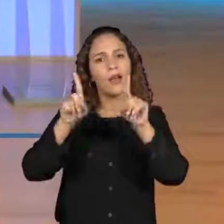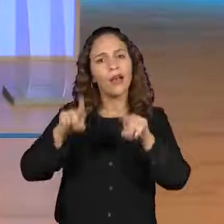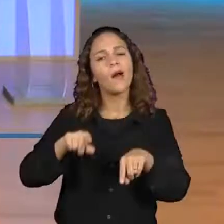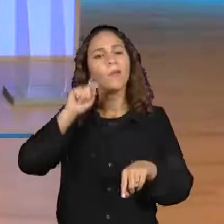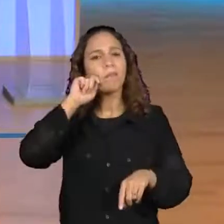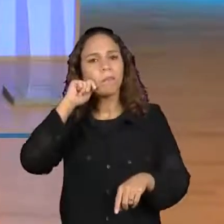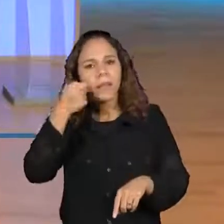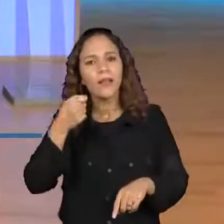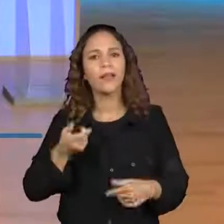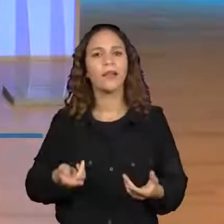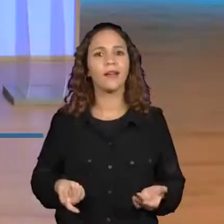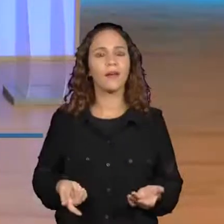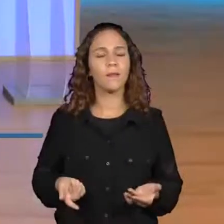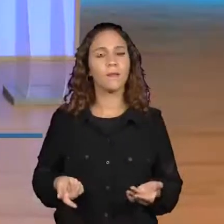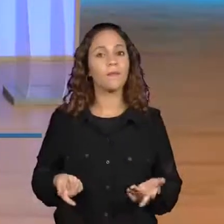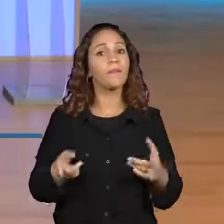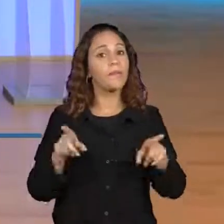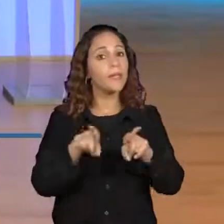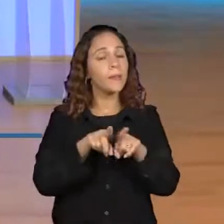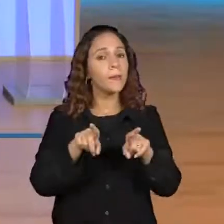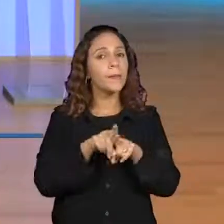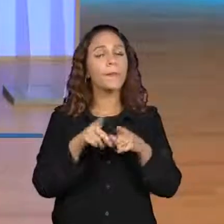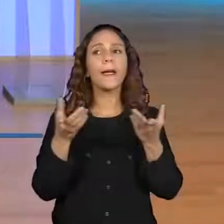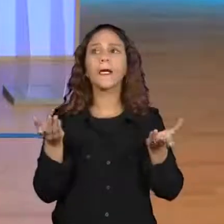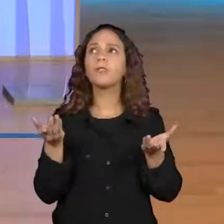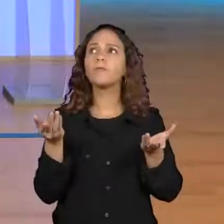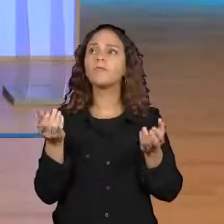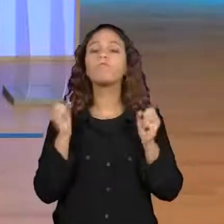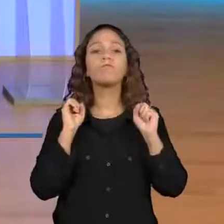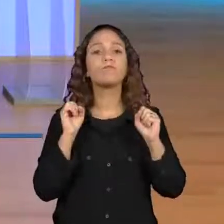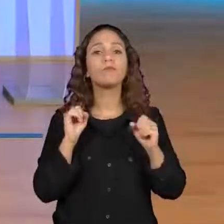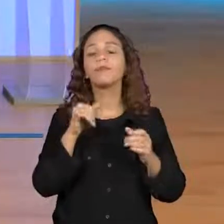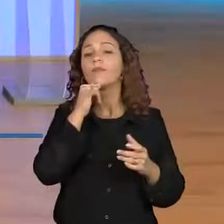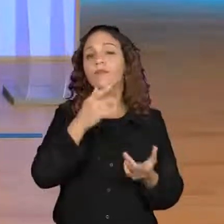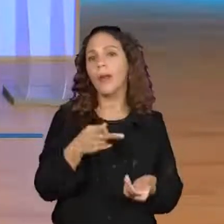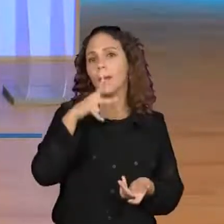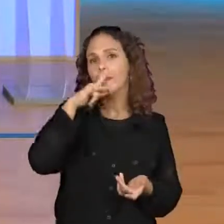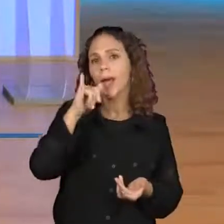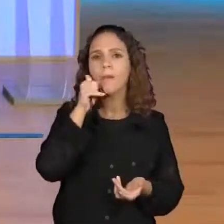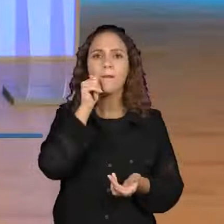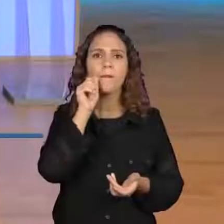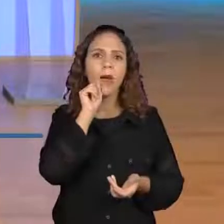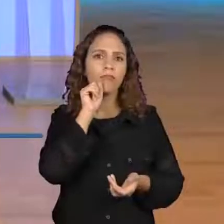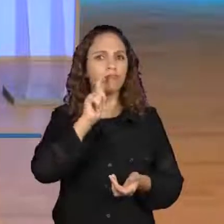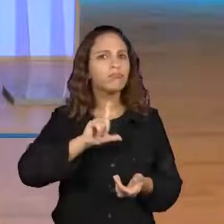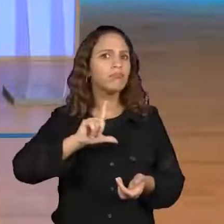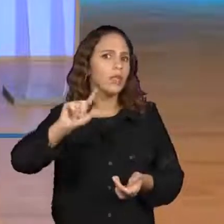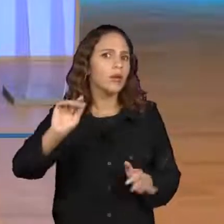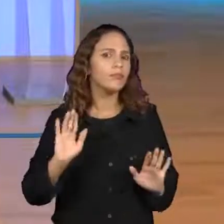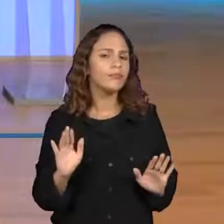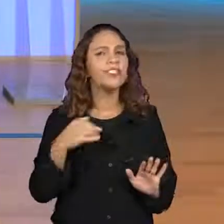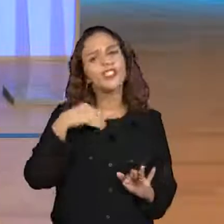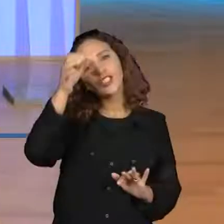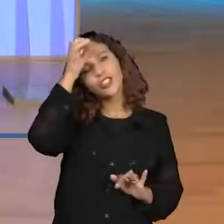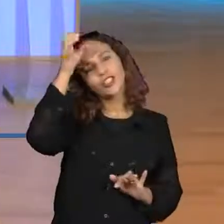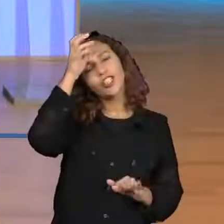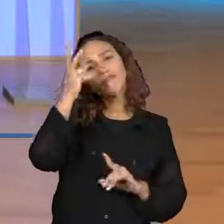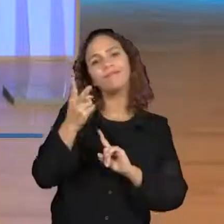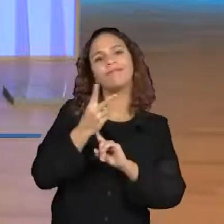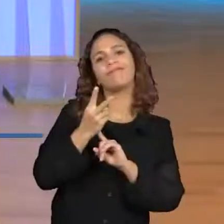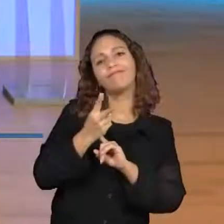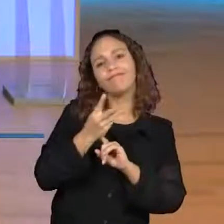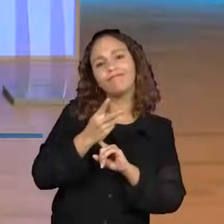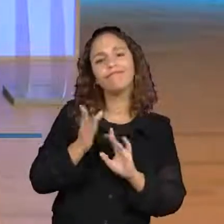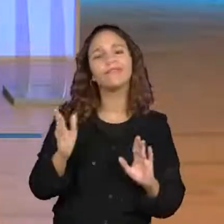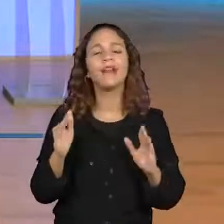repente, vamos dizer que nossos pais saíram, estamos ali sob os cuidados da nossa tia, da nossa avó,